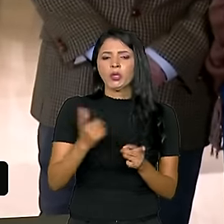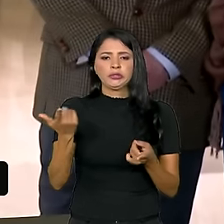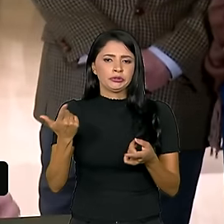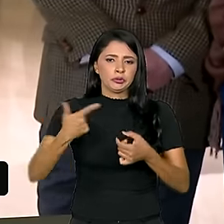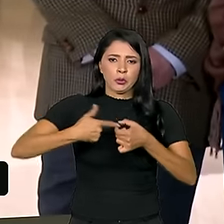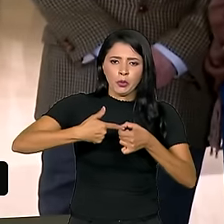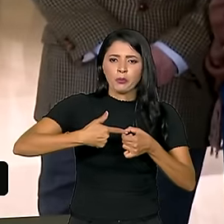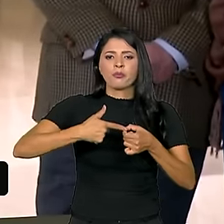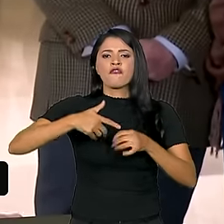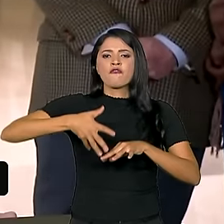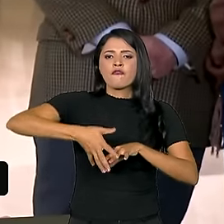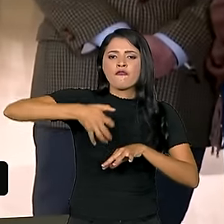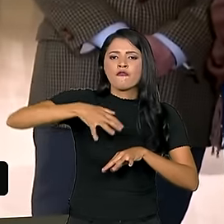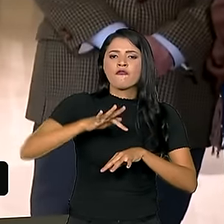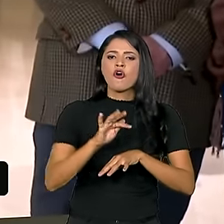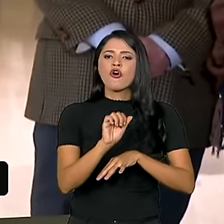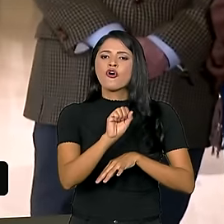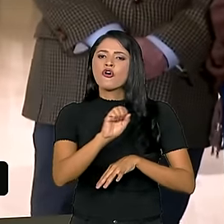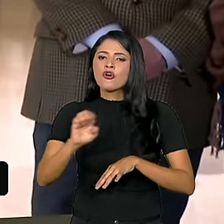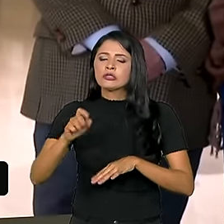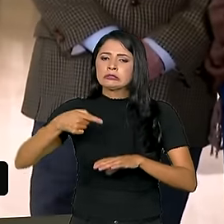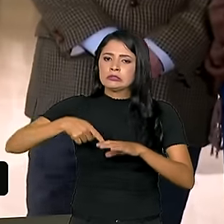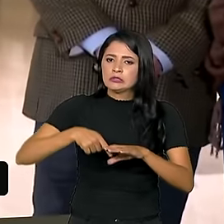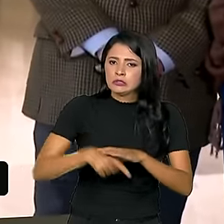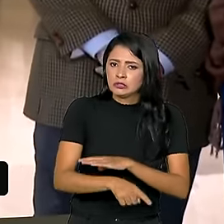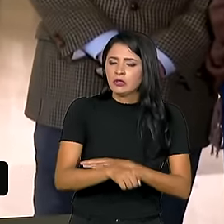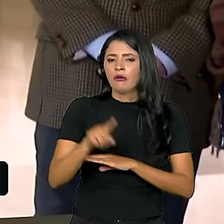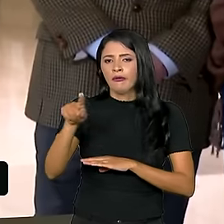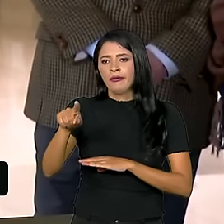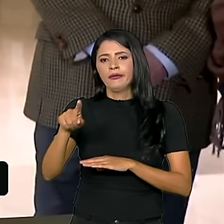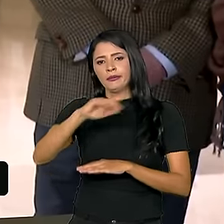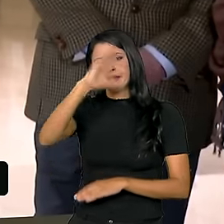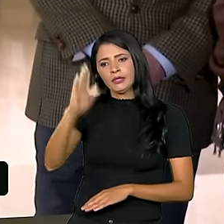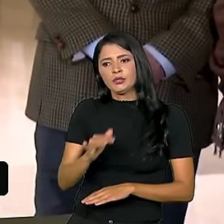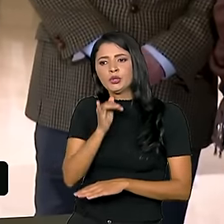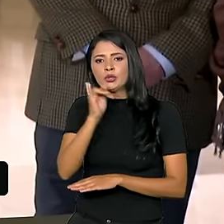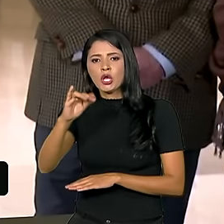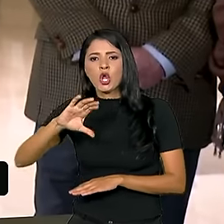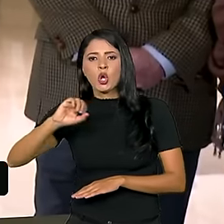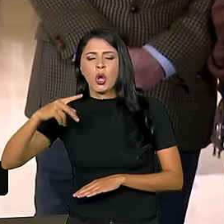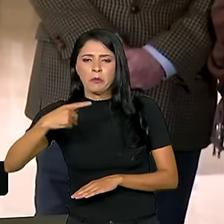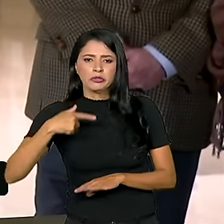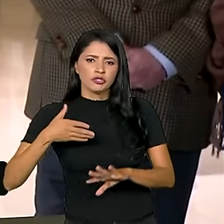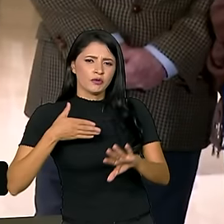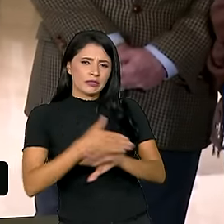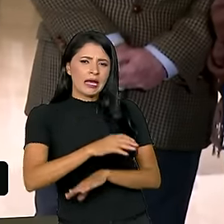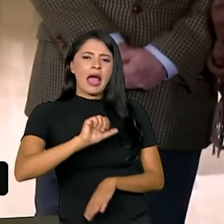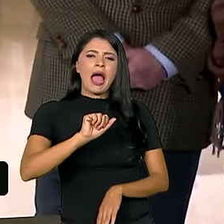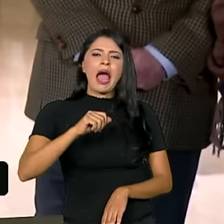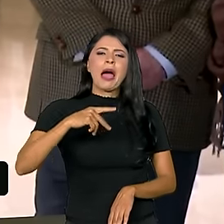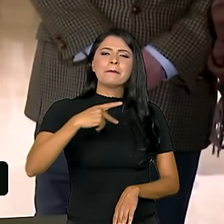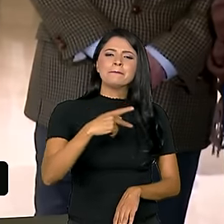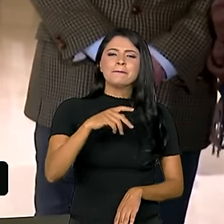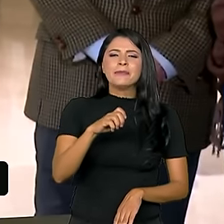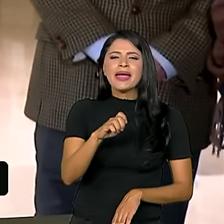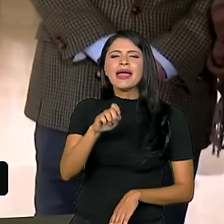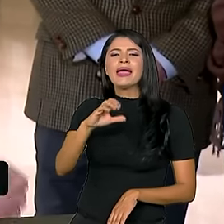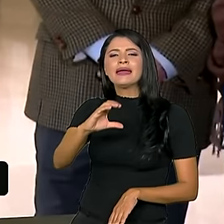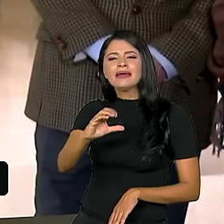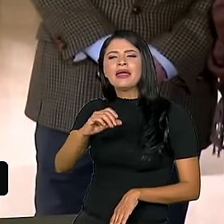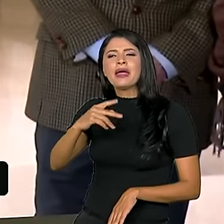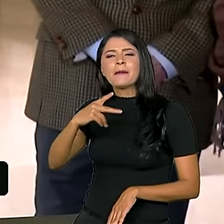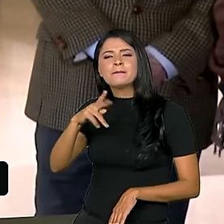fósseis e o Brasil anunciando numa COP que a gente vai entrar na OPEC 2. Como que significa isso? E criar